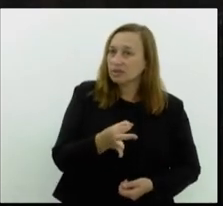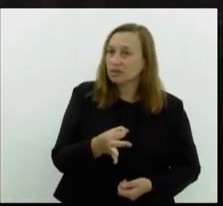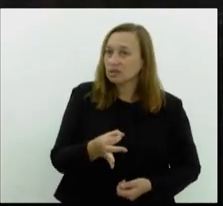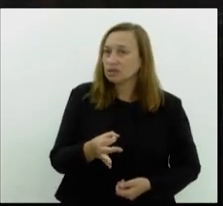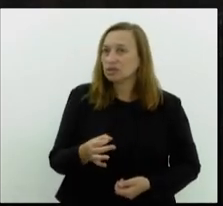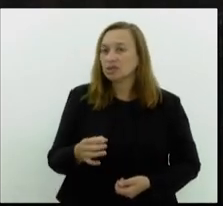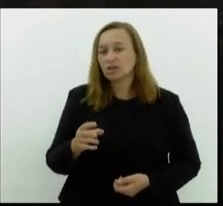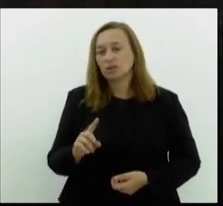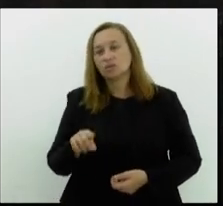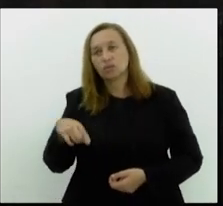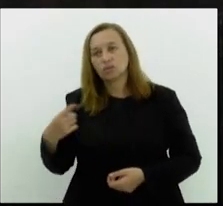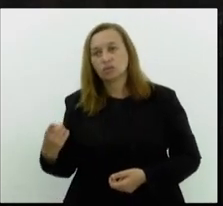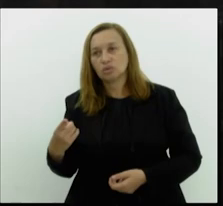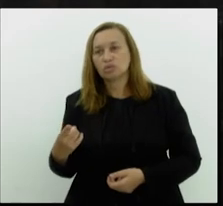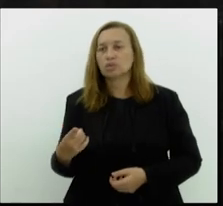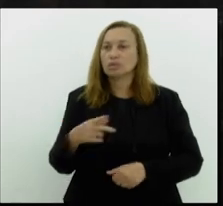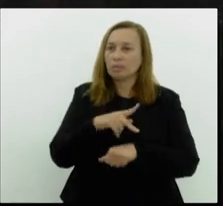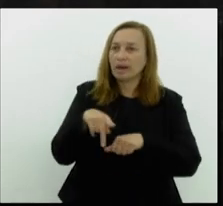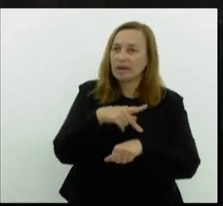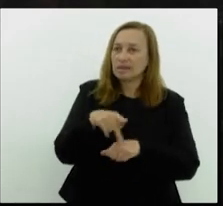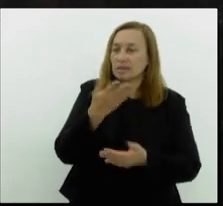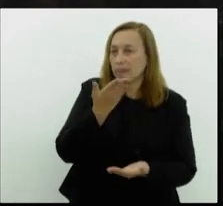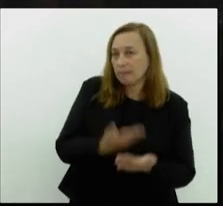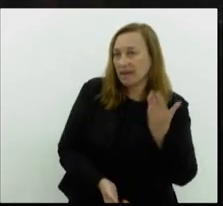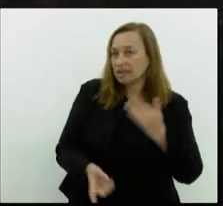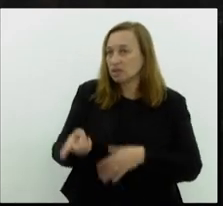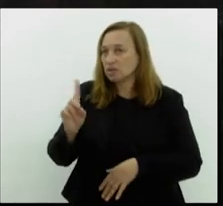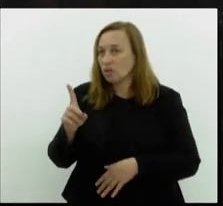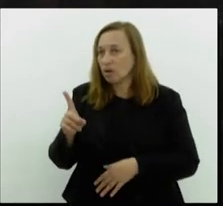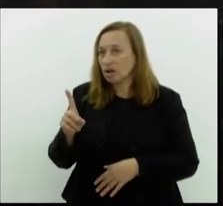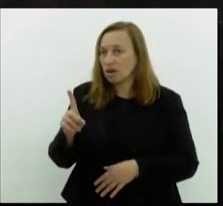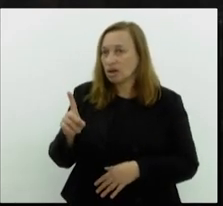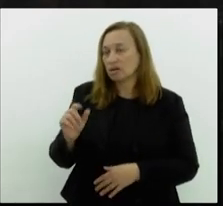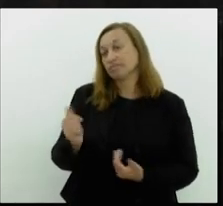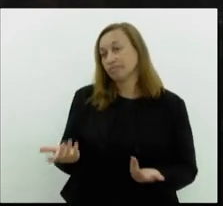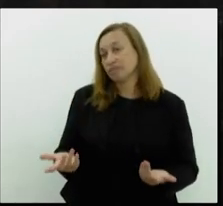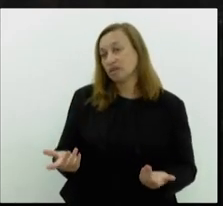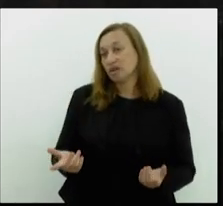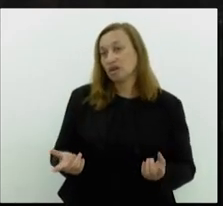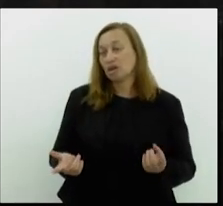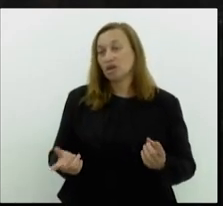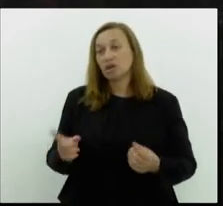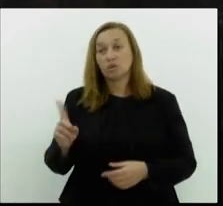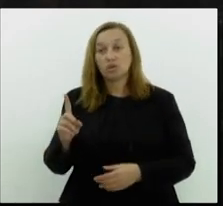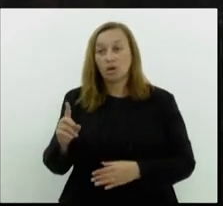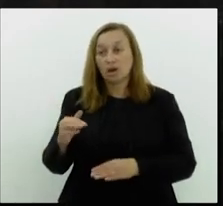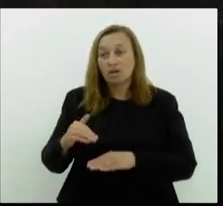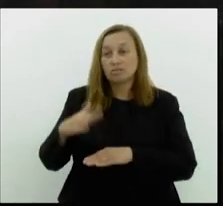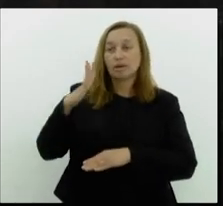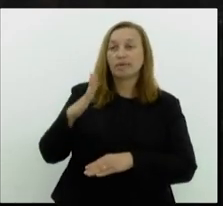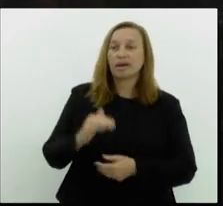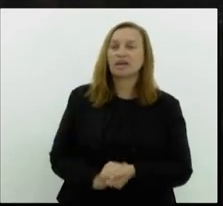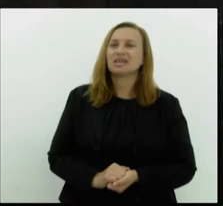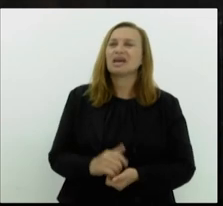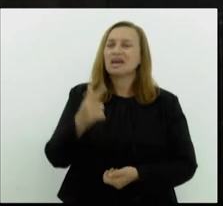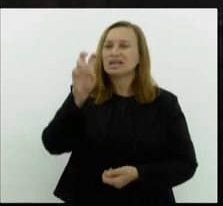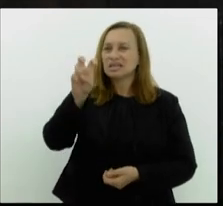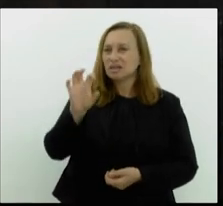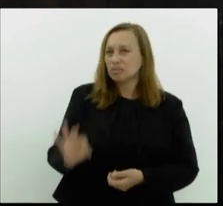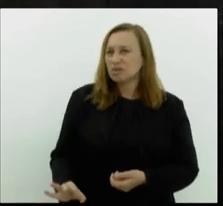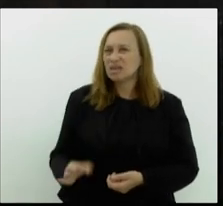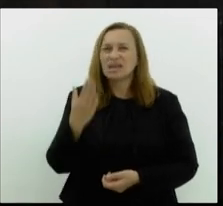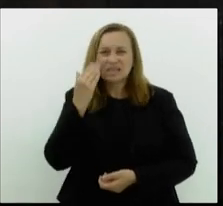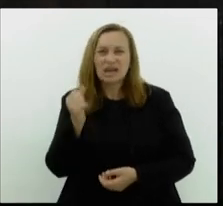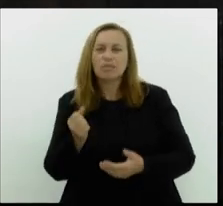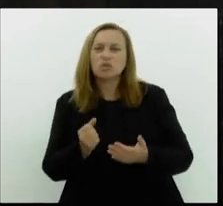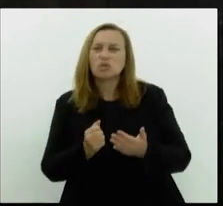outros países, perde dólar, o dólar sobe. Mas é 5% em dólar. Sabe quanto a gente está pagando de